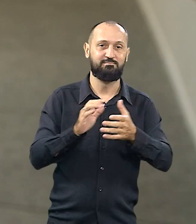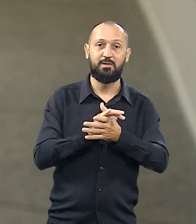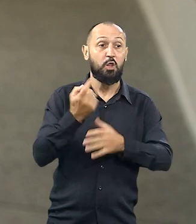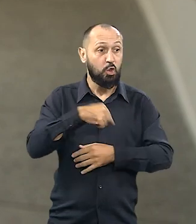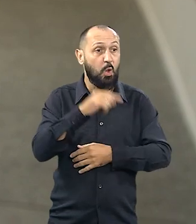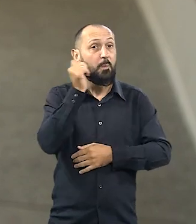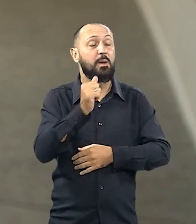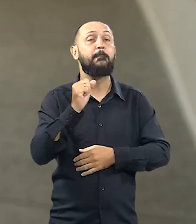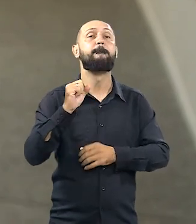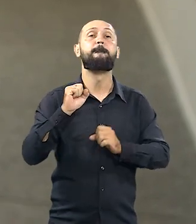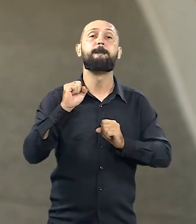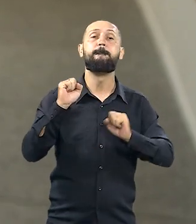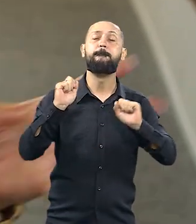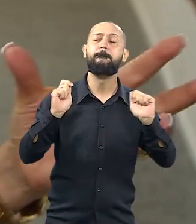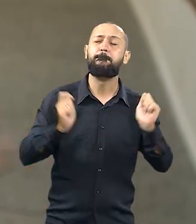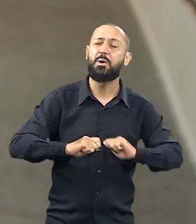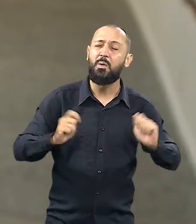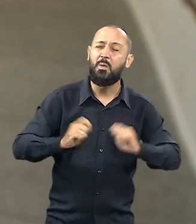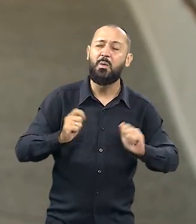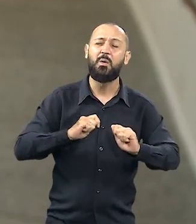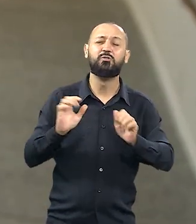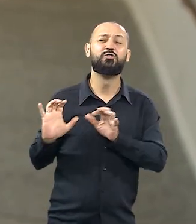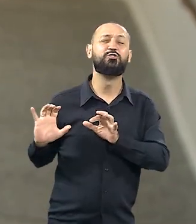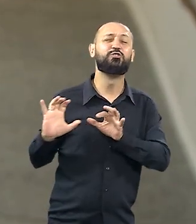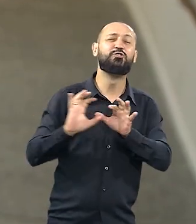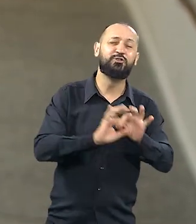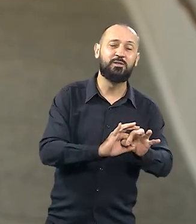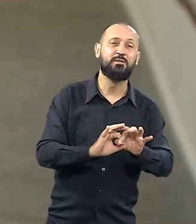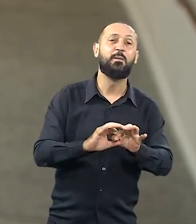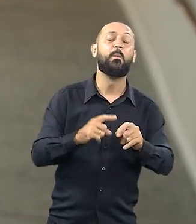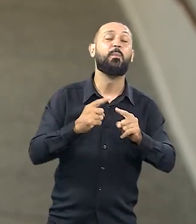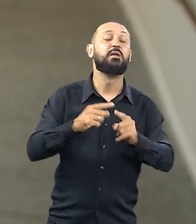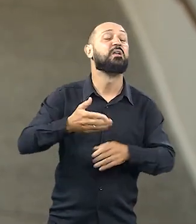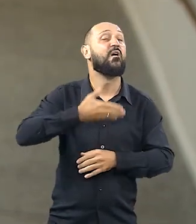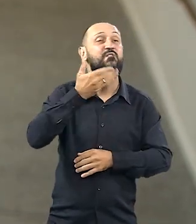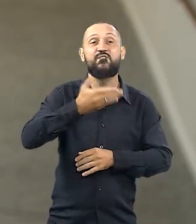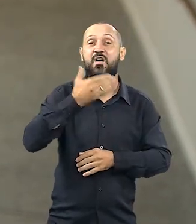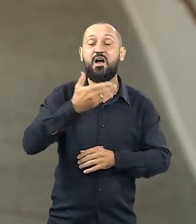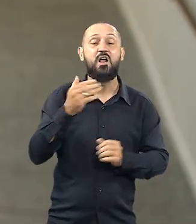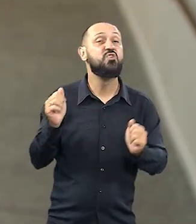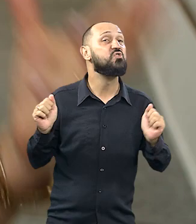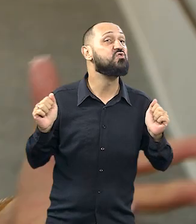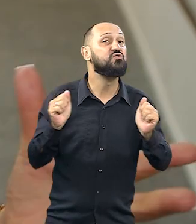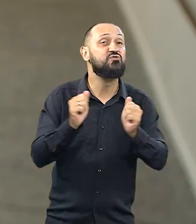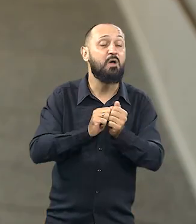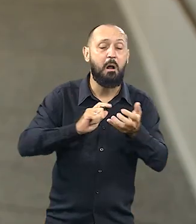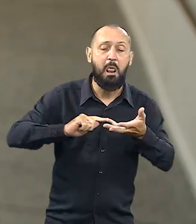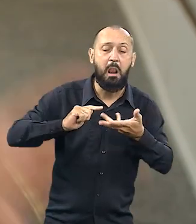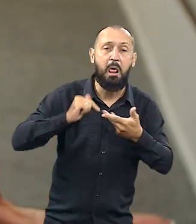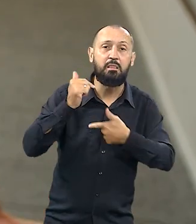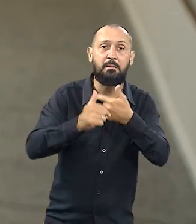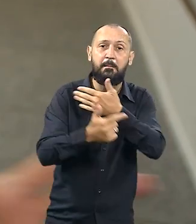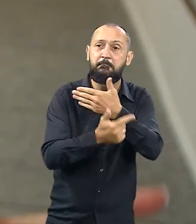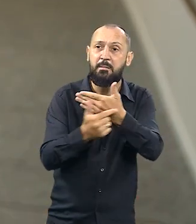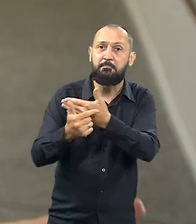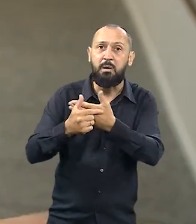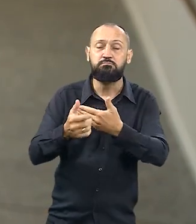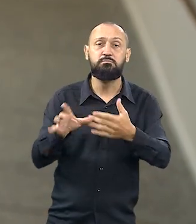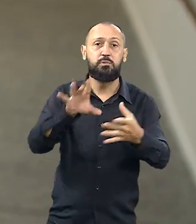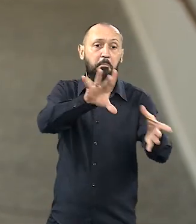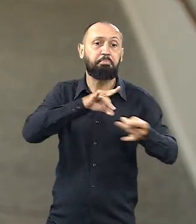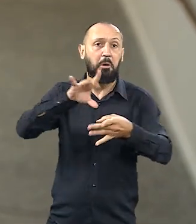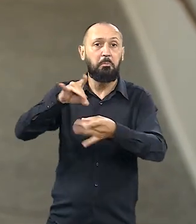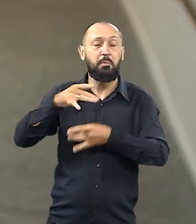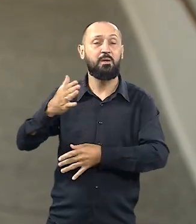entendo que nós, mulheres, podemos sim conciliar tudo isso, porque a gente tem essa facilidade de assumir várias tarefas ao mesmo